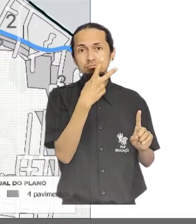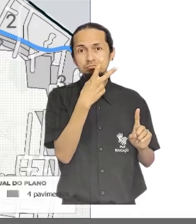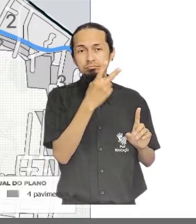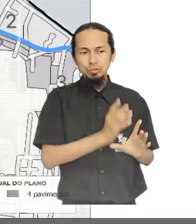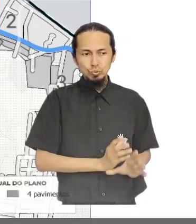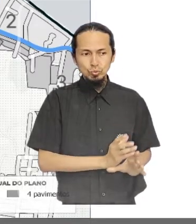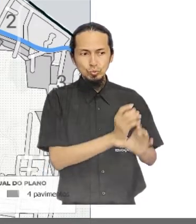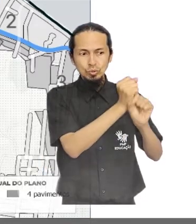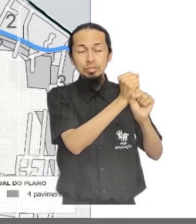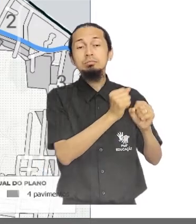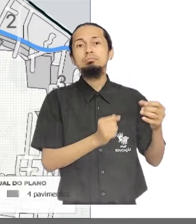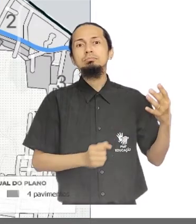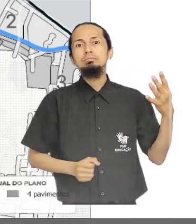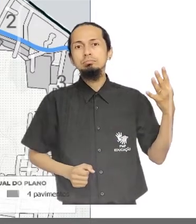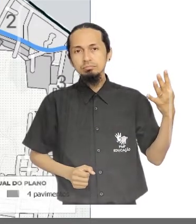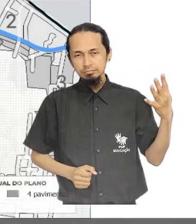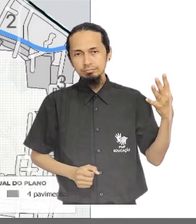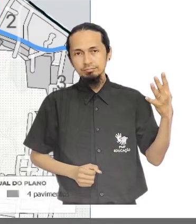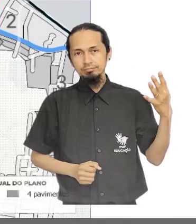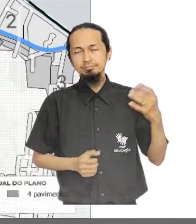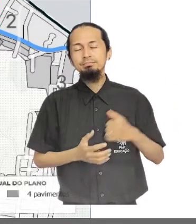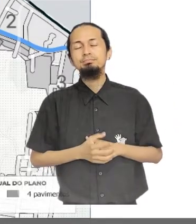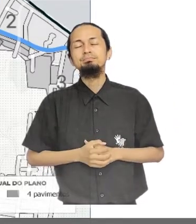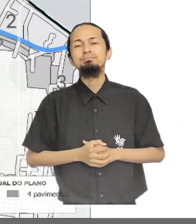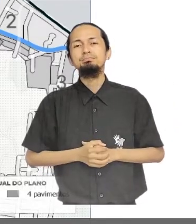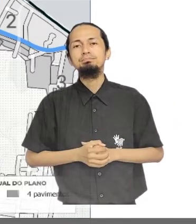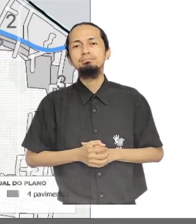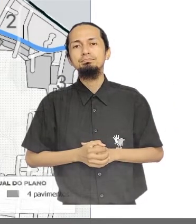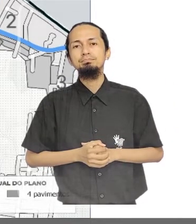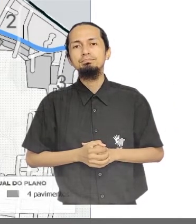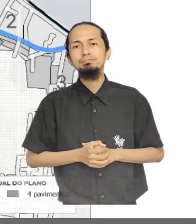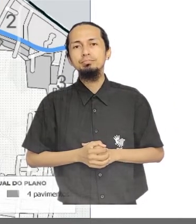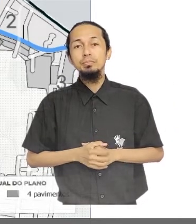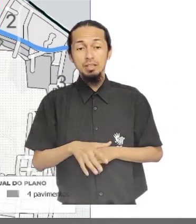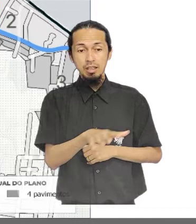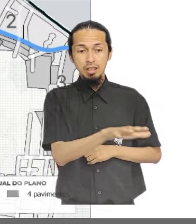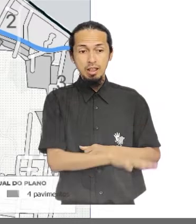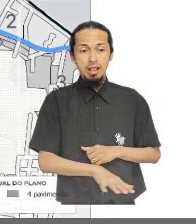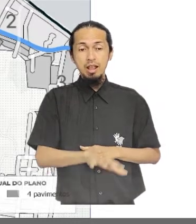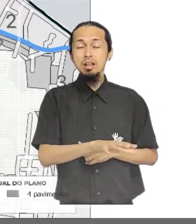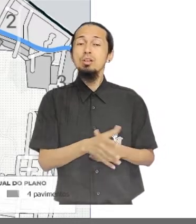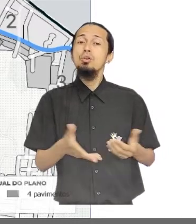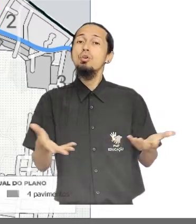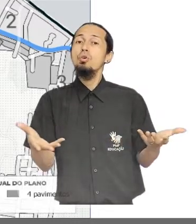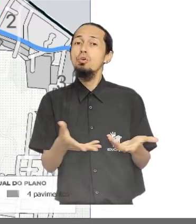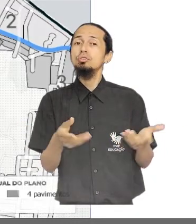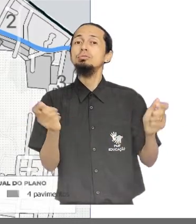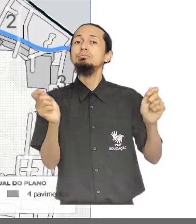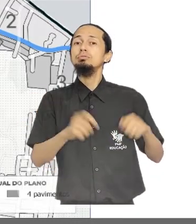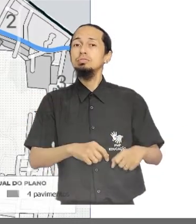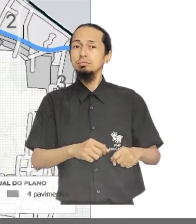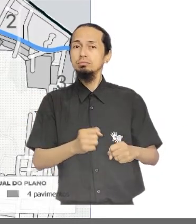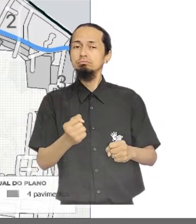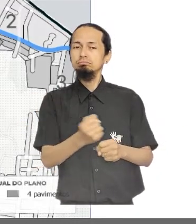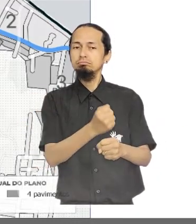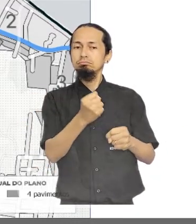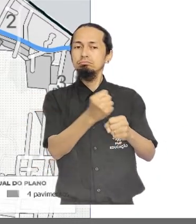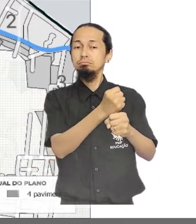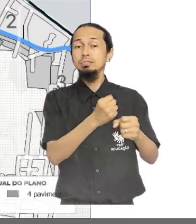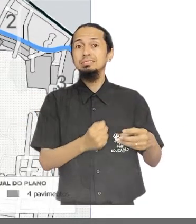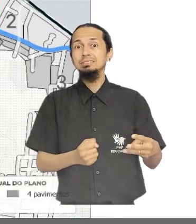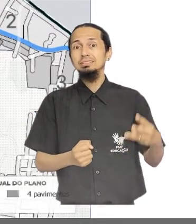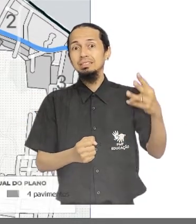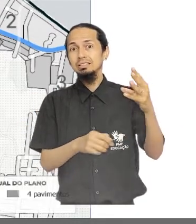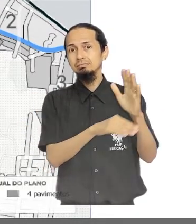pavimentos, chegando à altura máxima de quatro pavimentos com os incentivos. Já as áreas onde já é permitida a